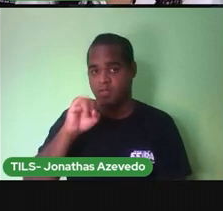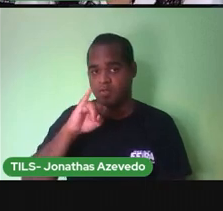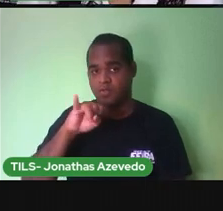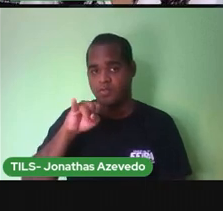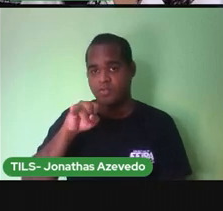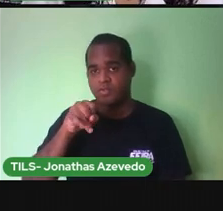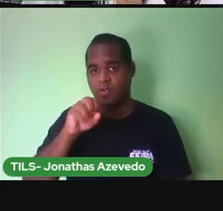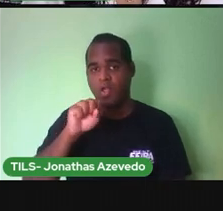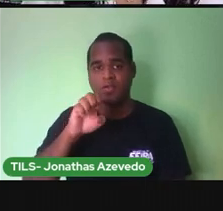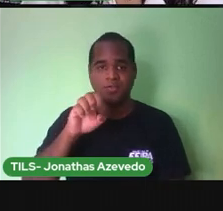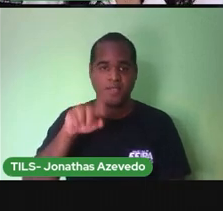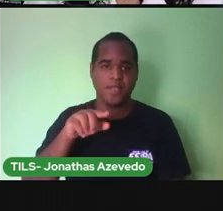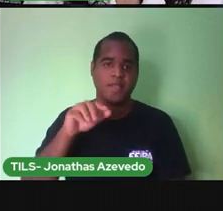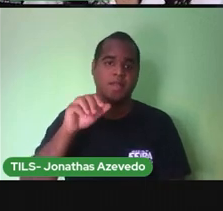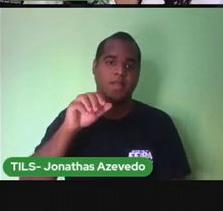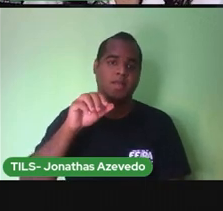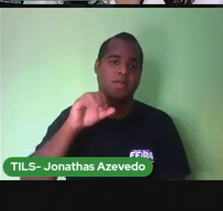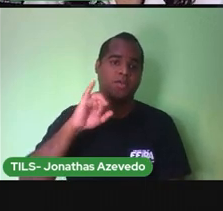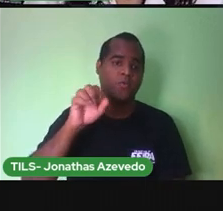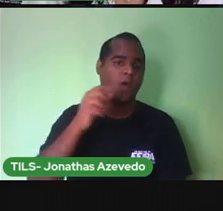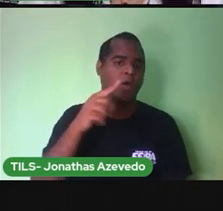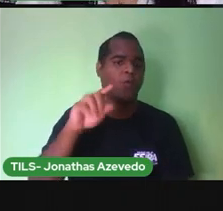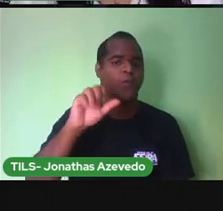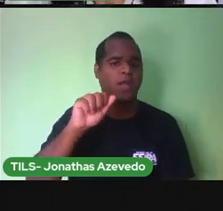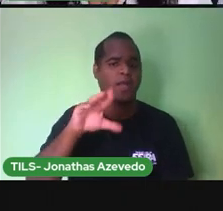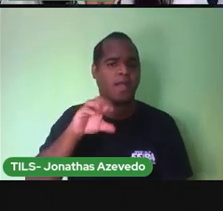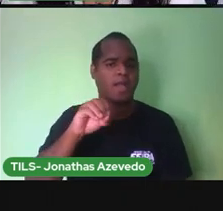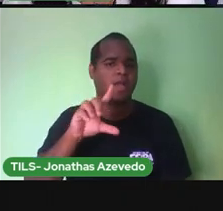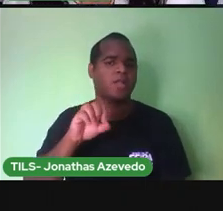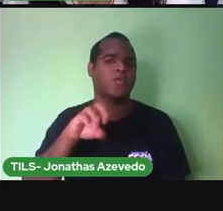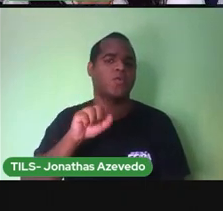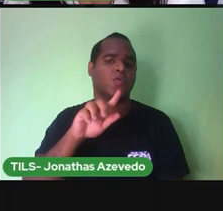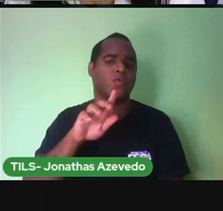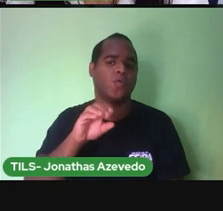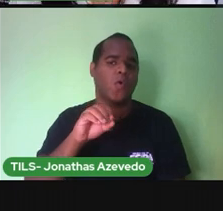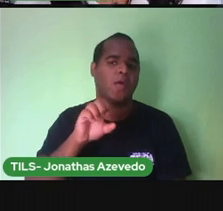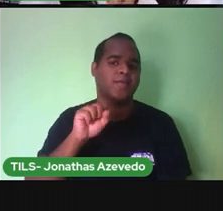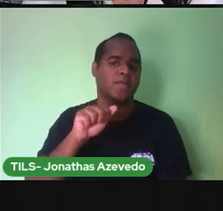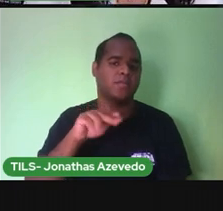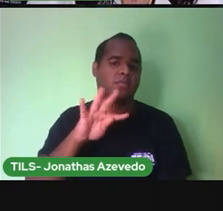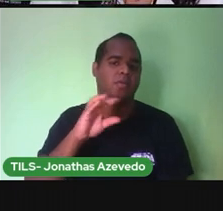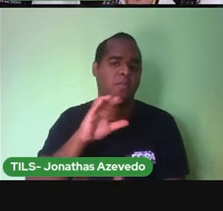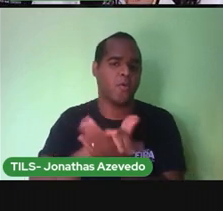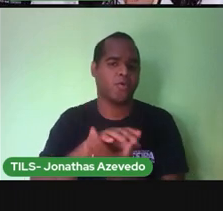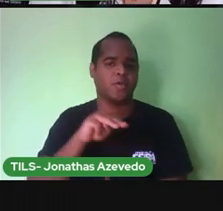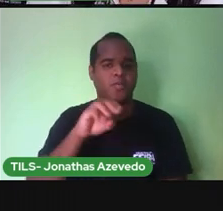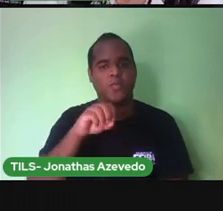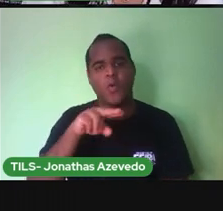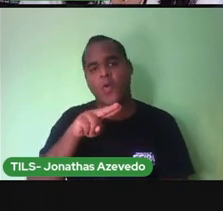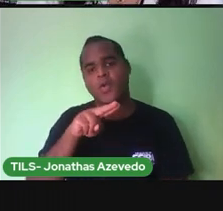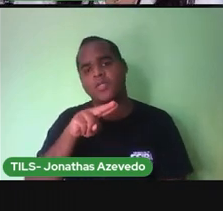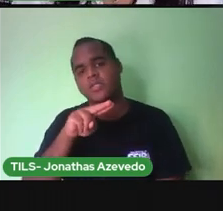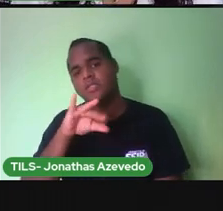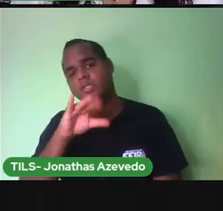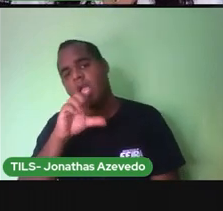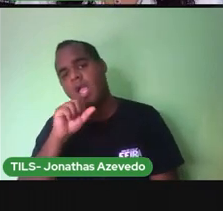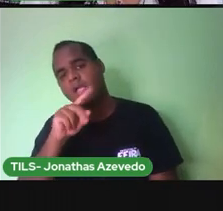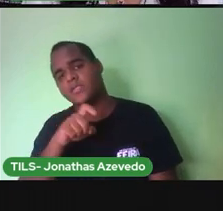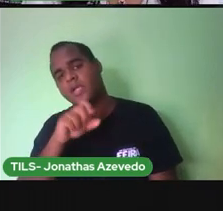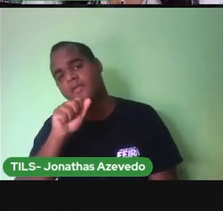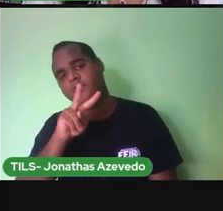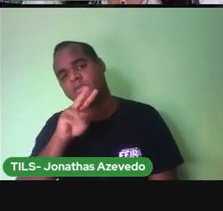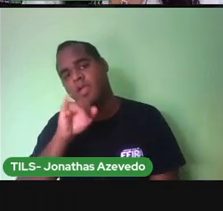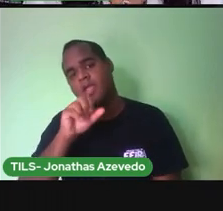Santos casou com Mônica Xavier Silva, que passou a se chamar Mônica Xavier Silva dos